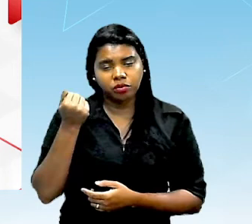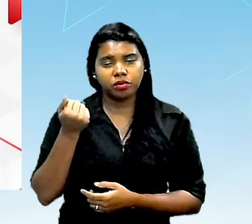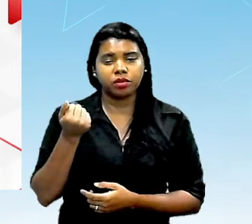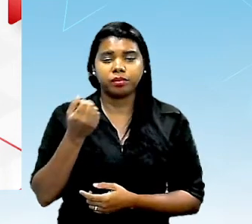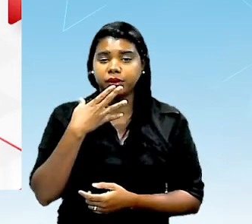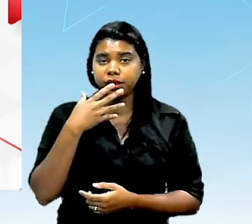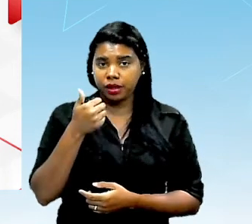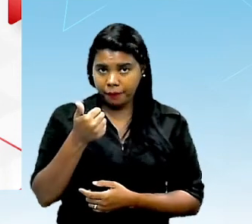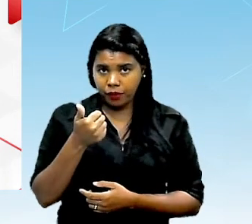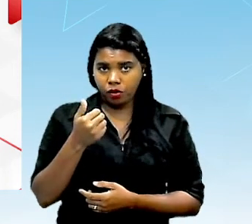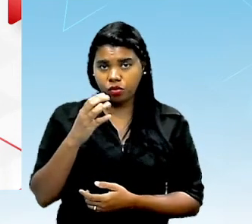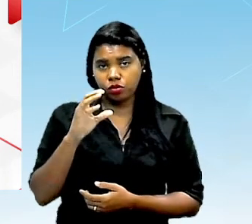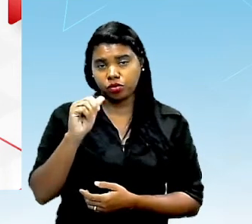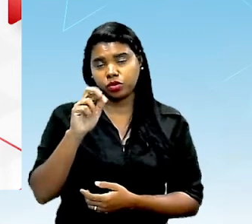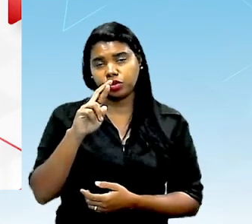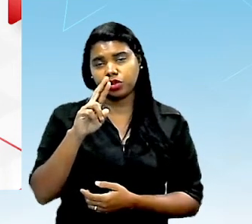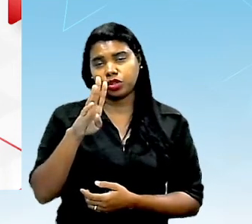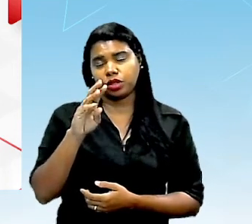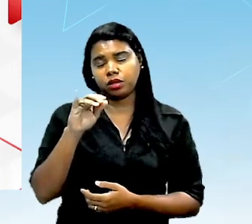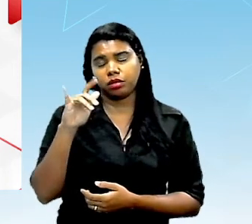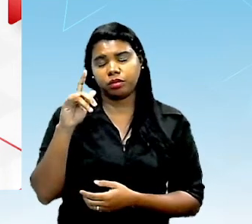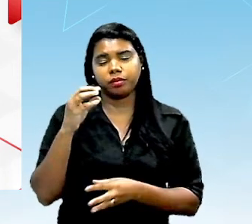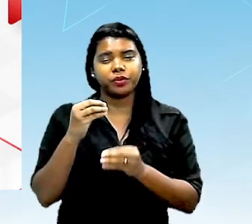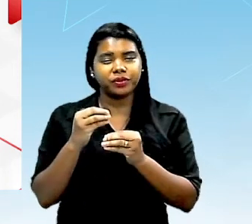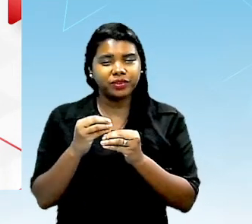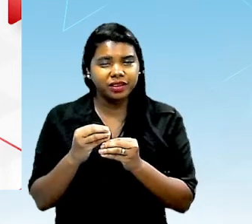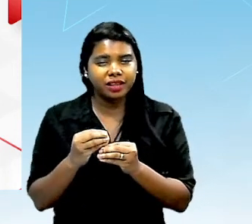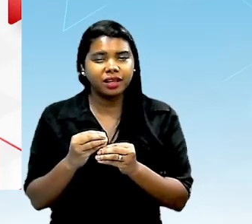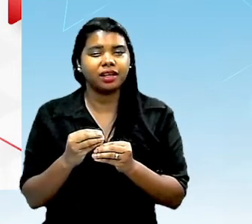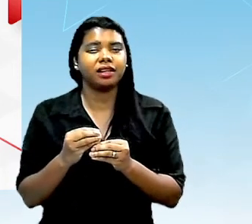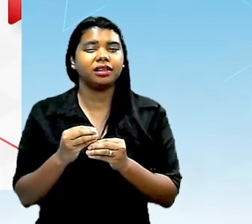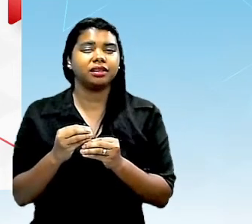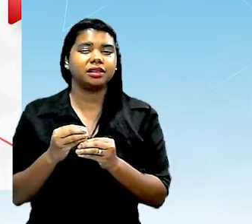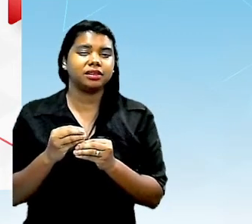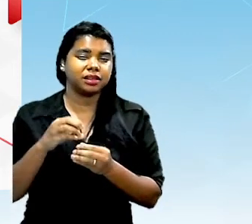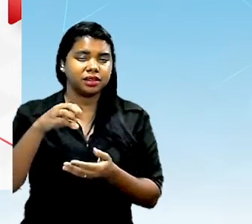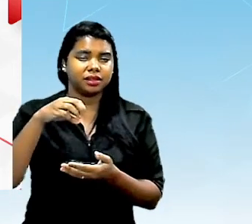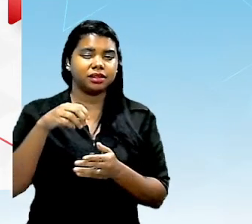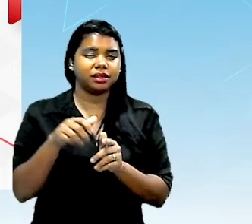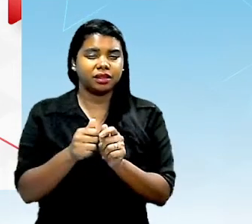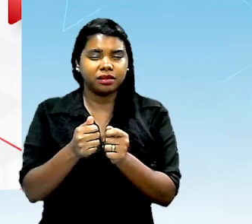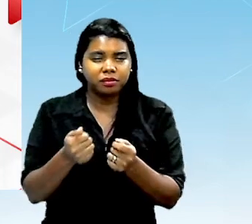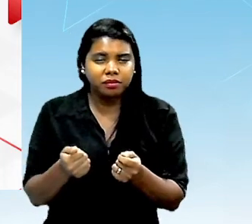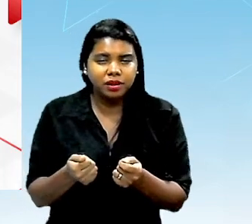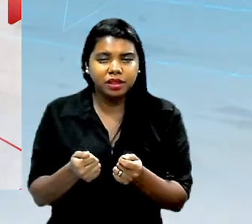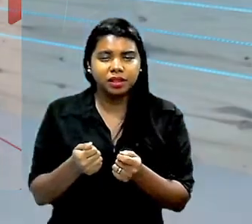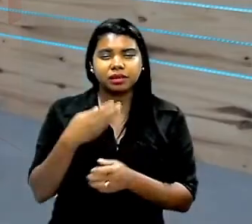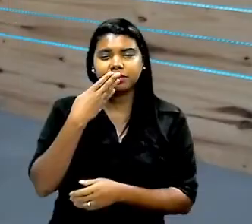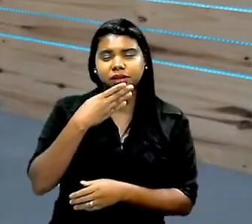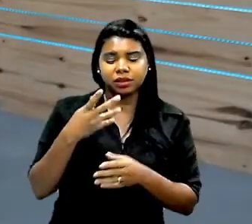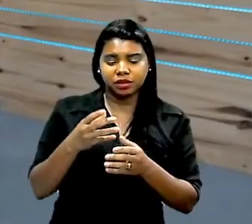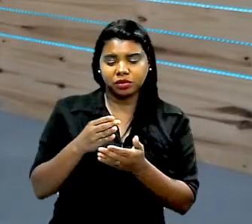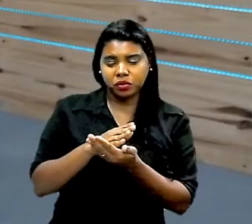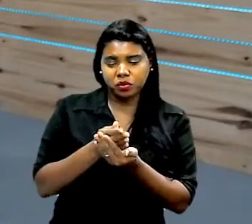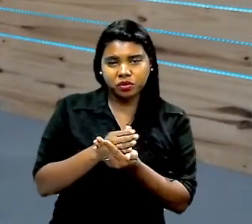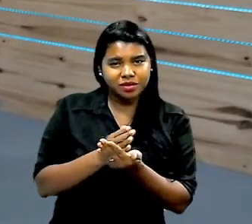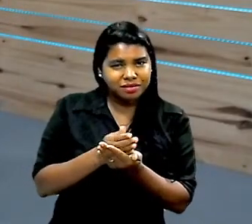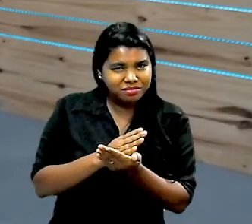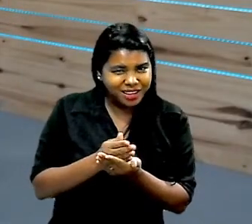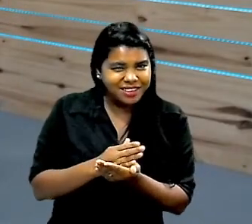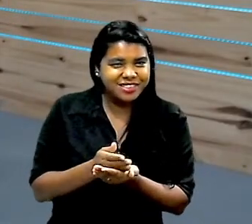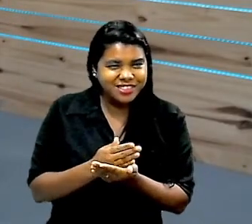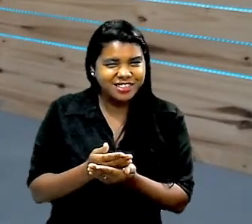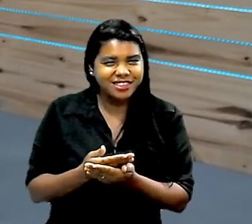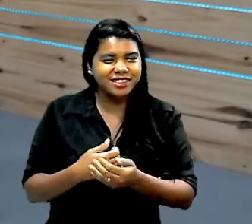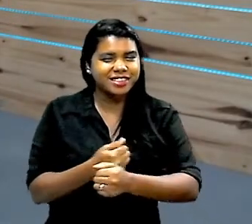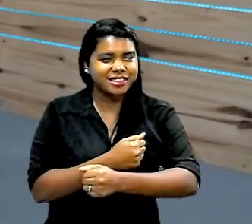bons carboidratos inclusive derivados de amido da batata doce da macaxeira na nossa culin